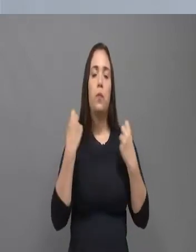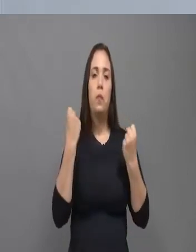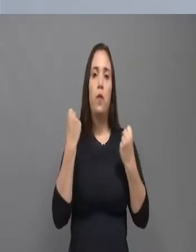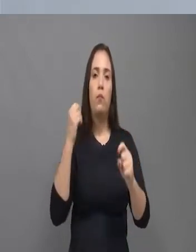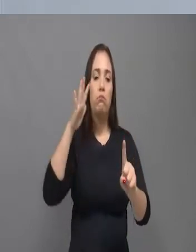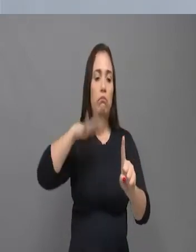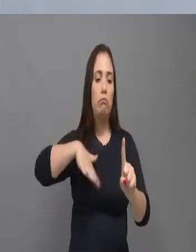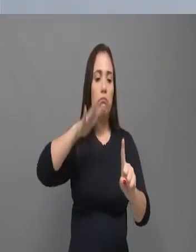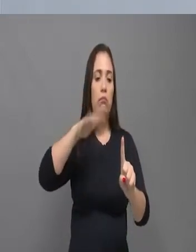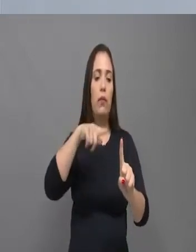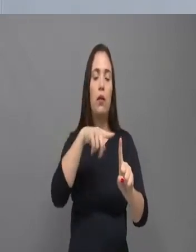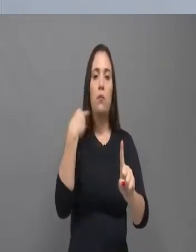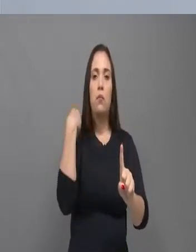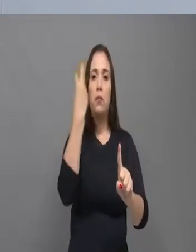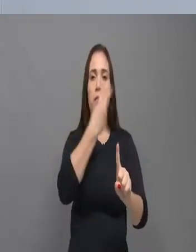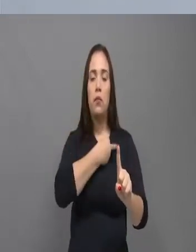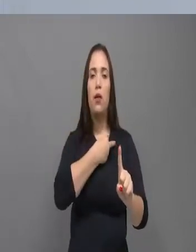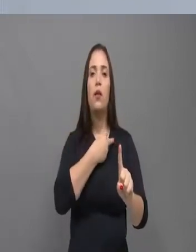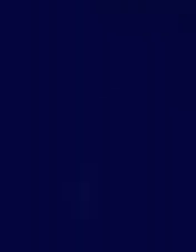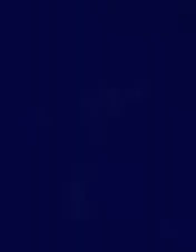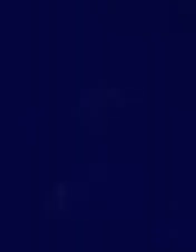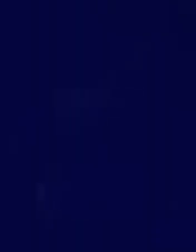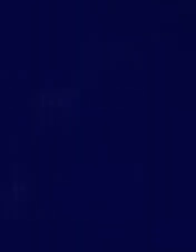terceiro bloco. A gente volta já já.